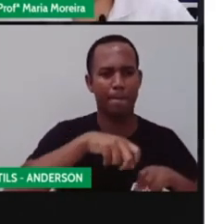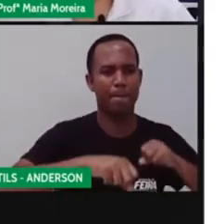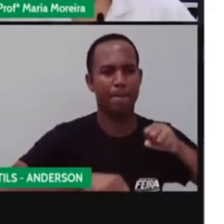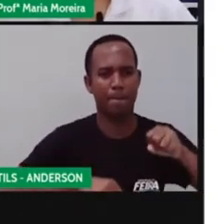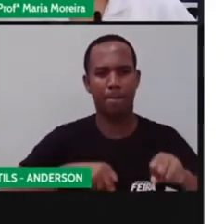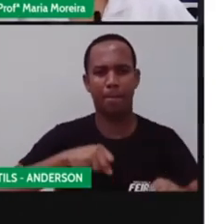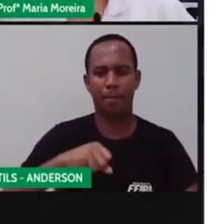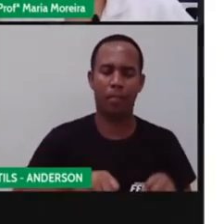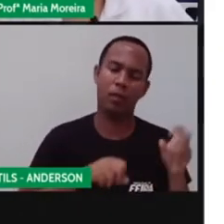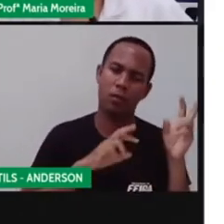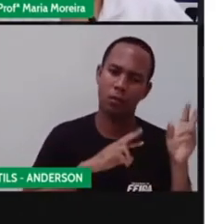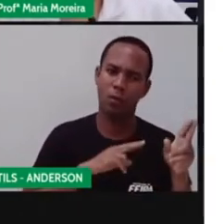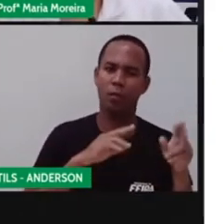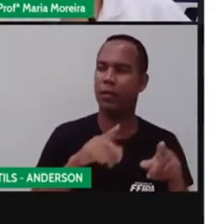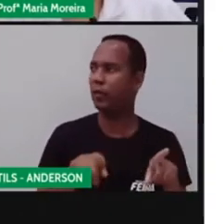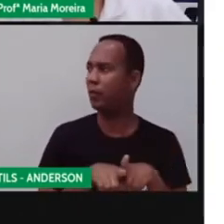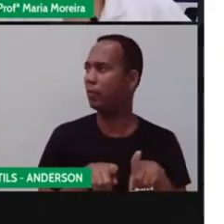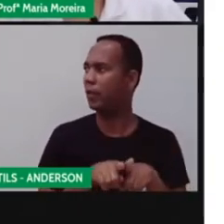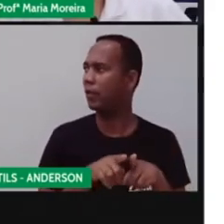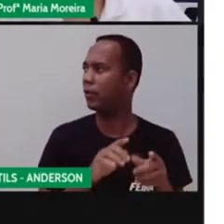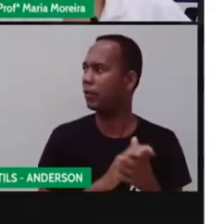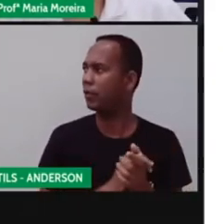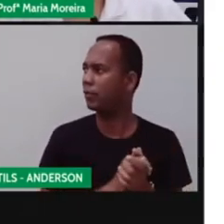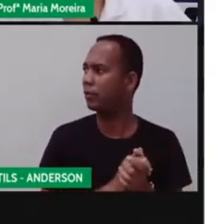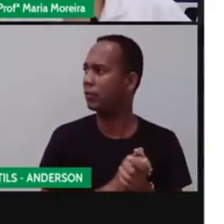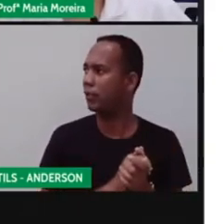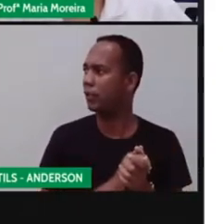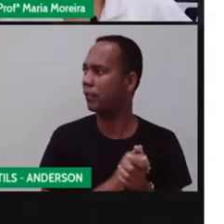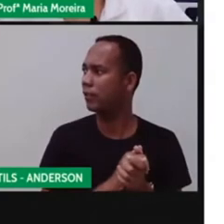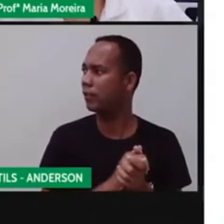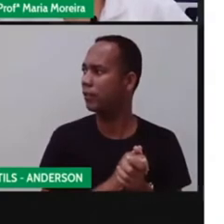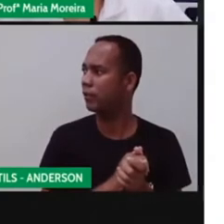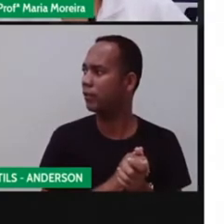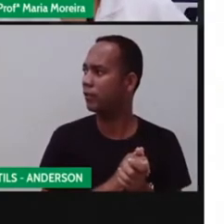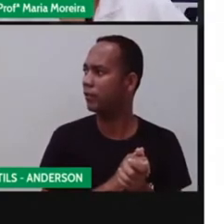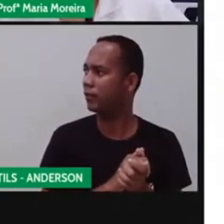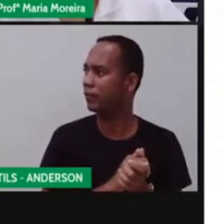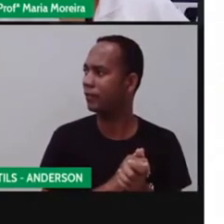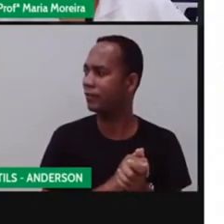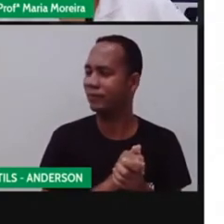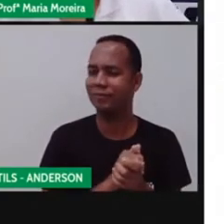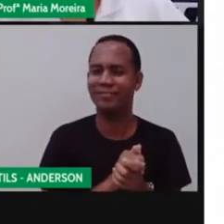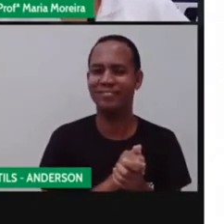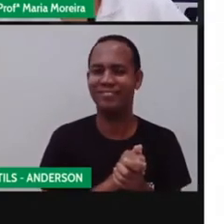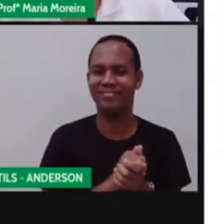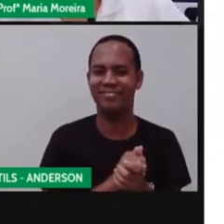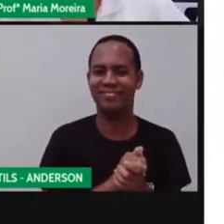choram e dormem. Anderson, eu acabei de descobrir uma coisa. Eu sou uma boneca.